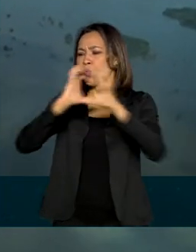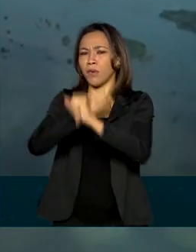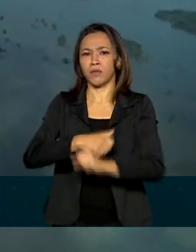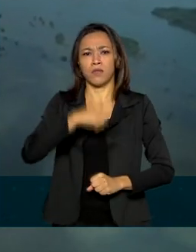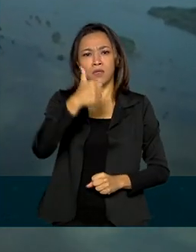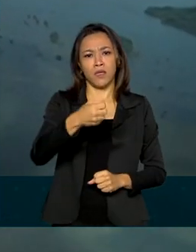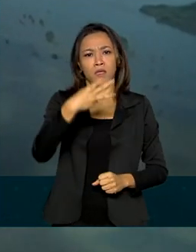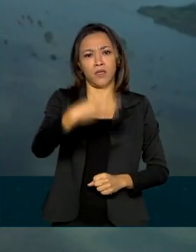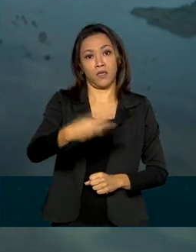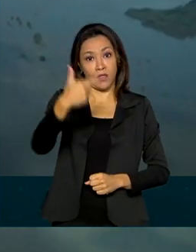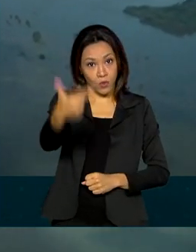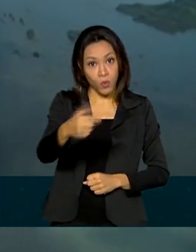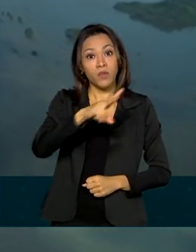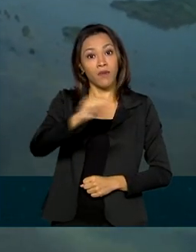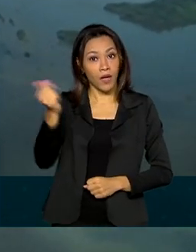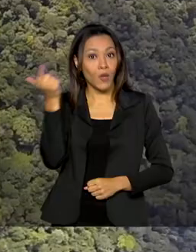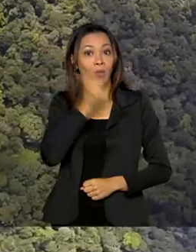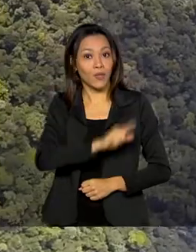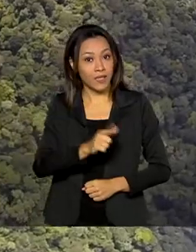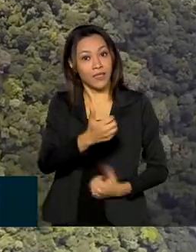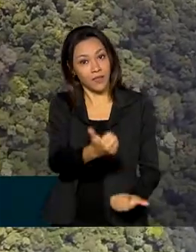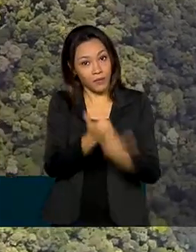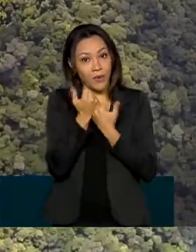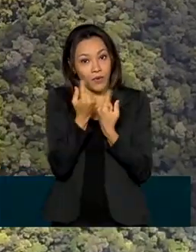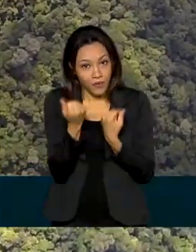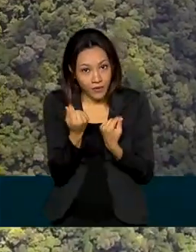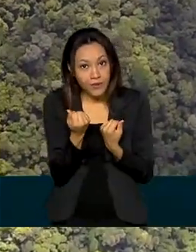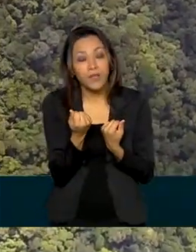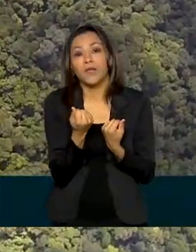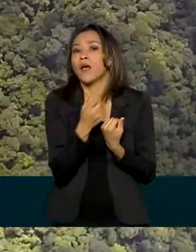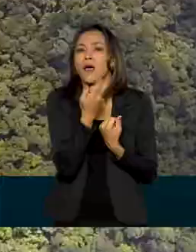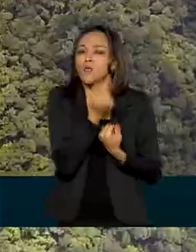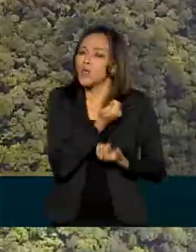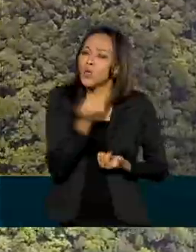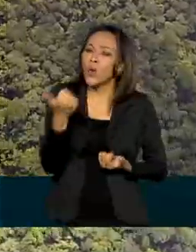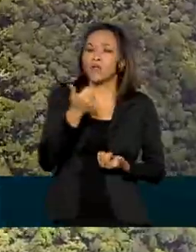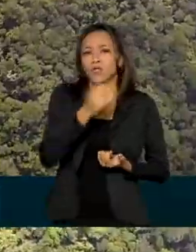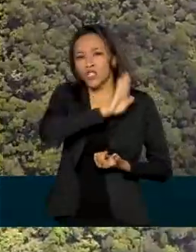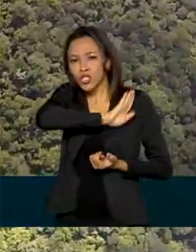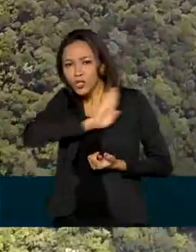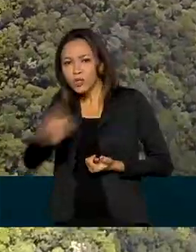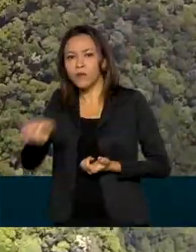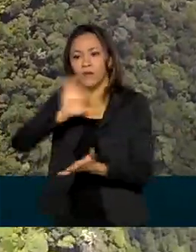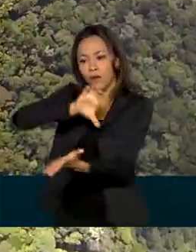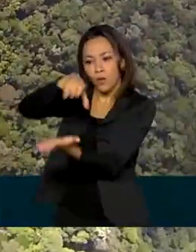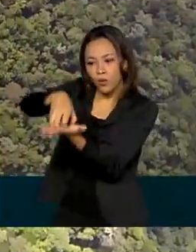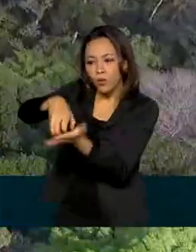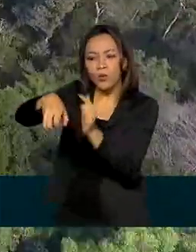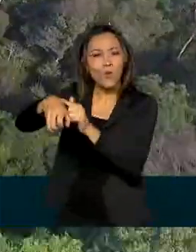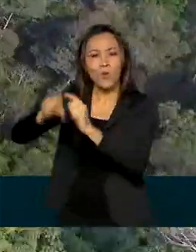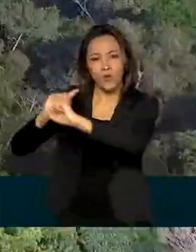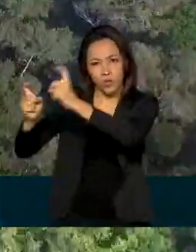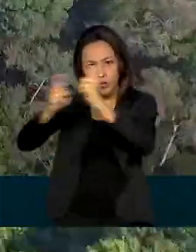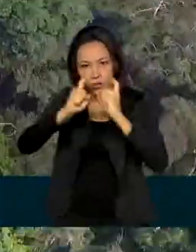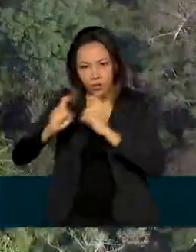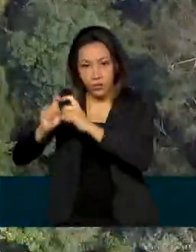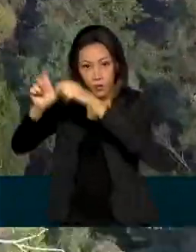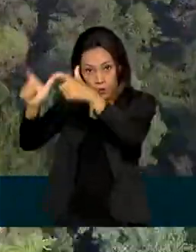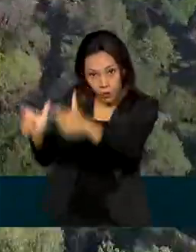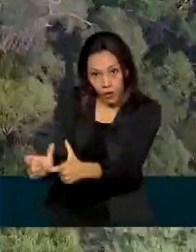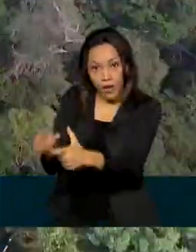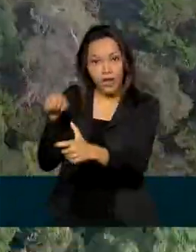Amazônia Legal serão beneficiadas. As doações são enviadas diretamente às unidades de conservação, o que